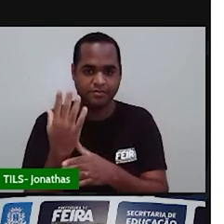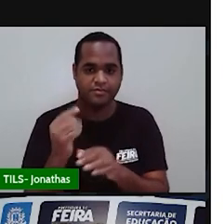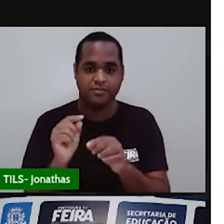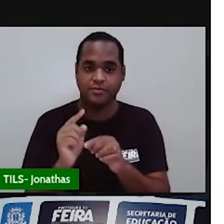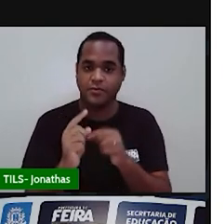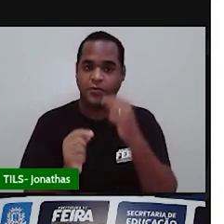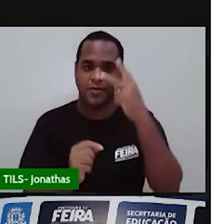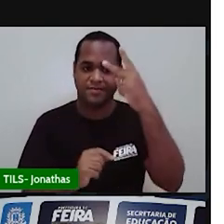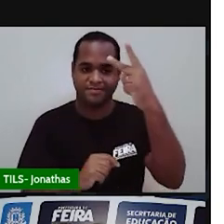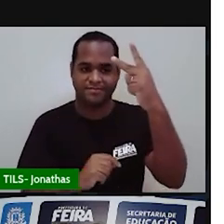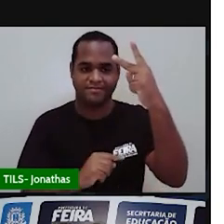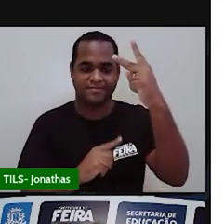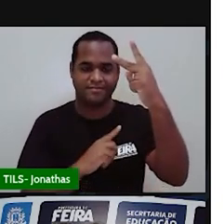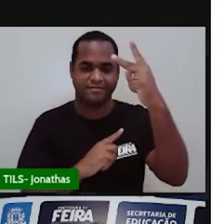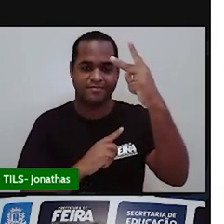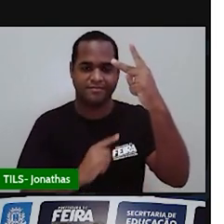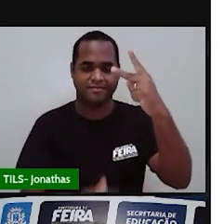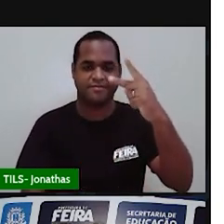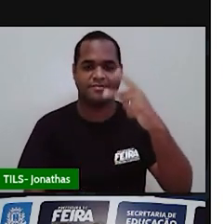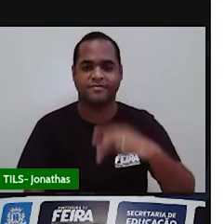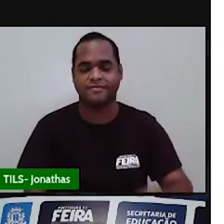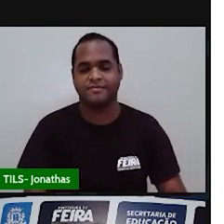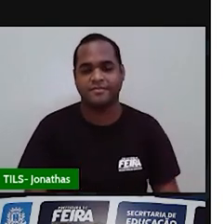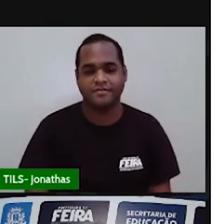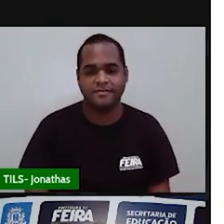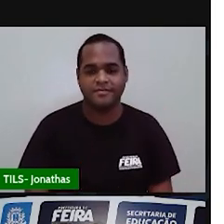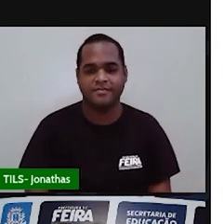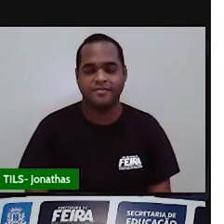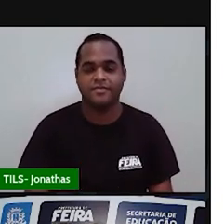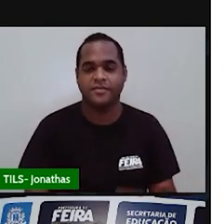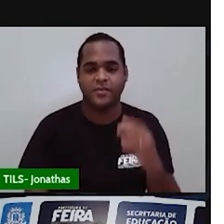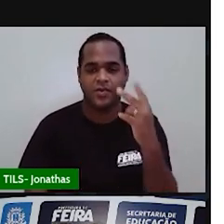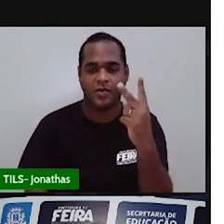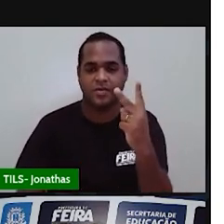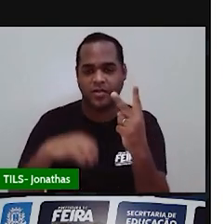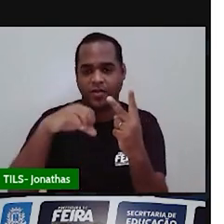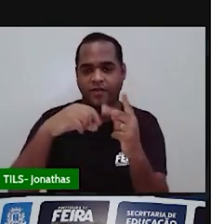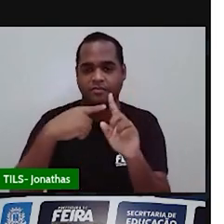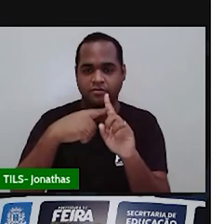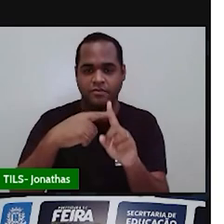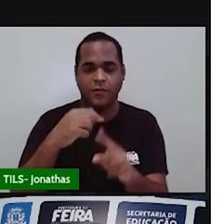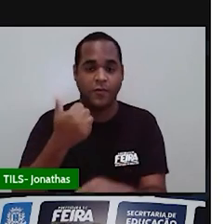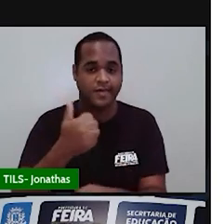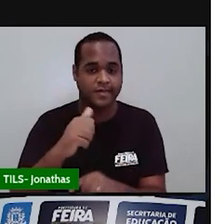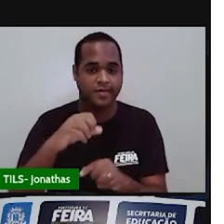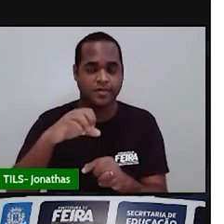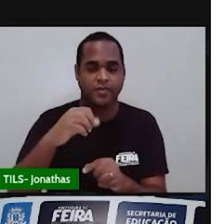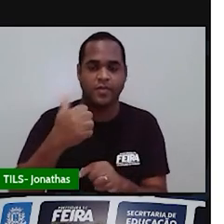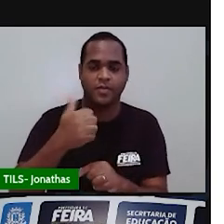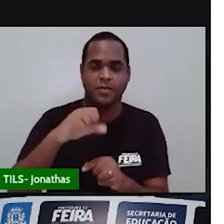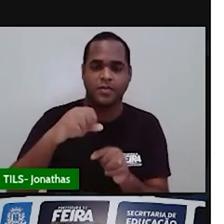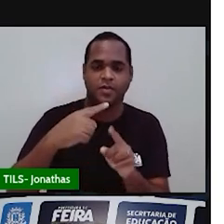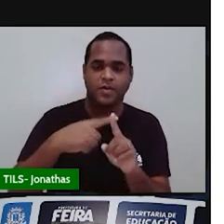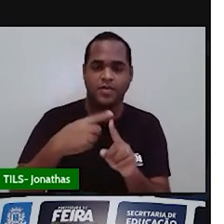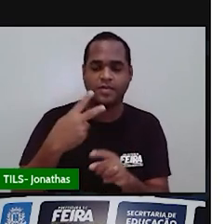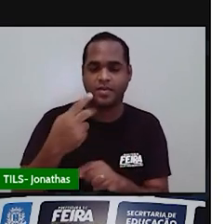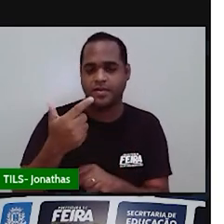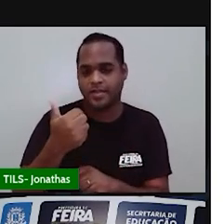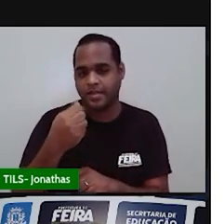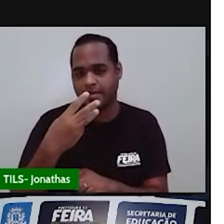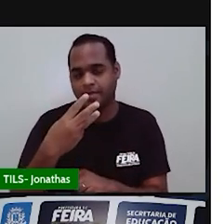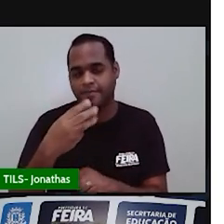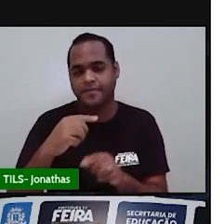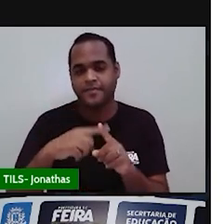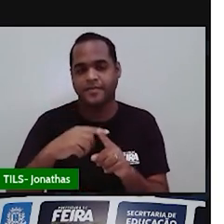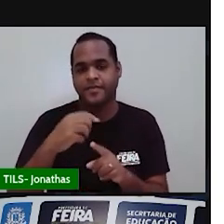subir um 2 aqui na casa das dezenas. 2 mais 9 11. 11 mais 2 13. 13